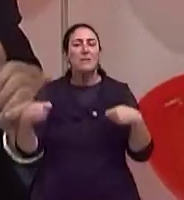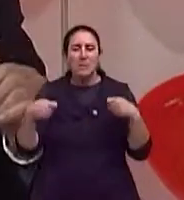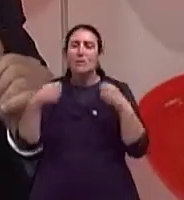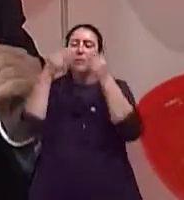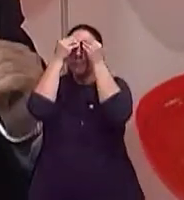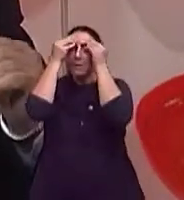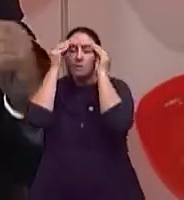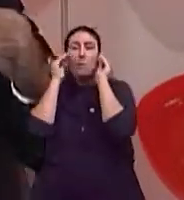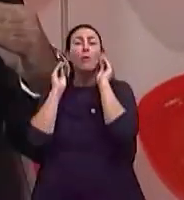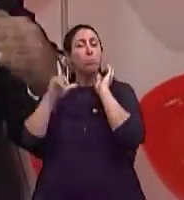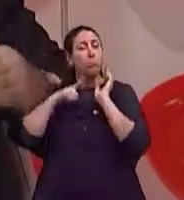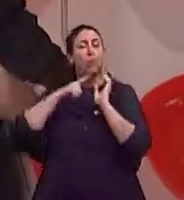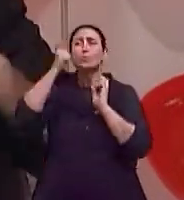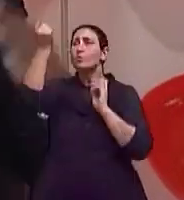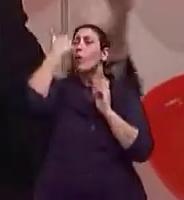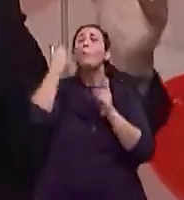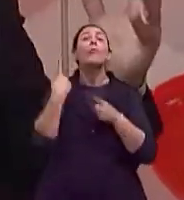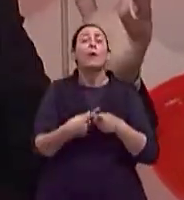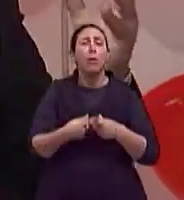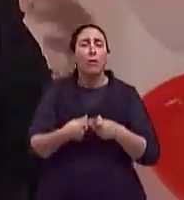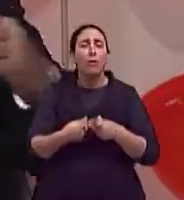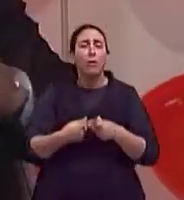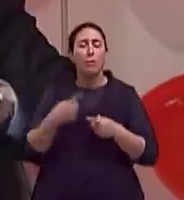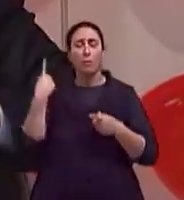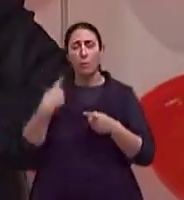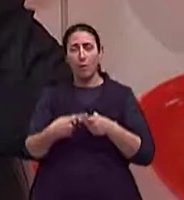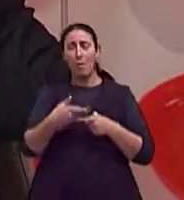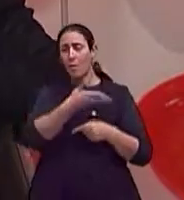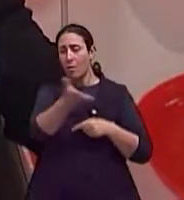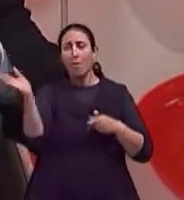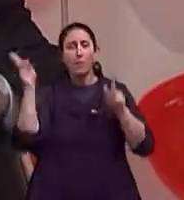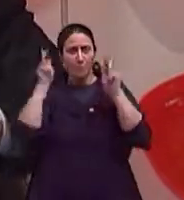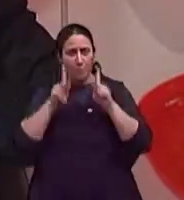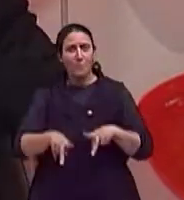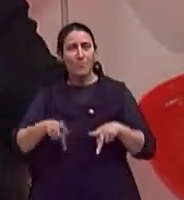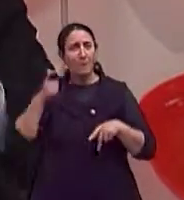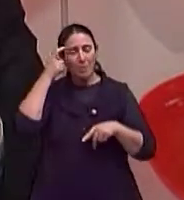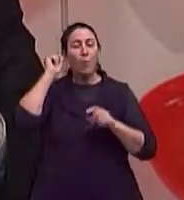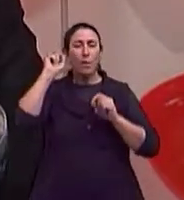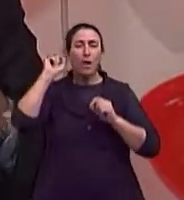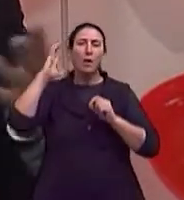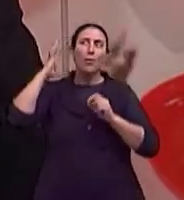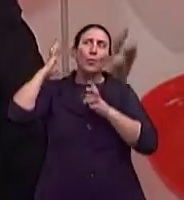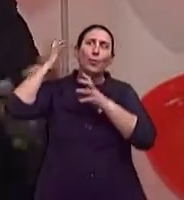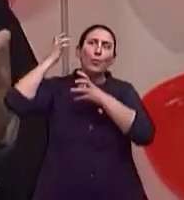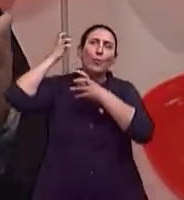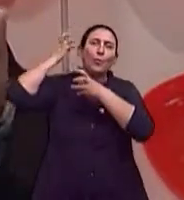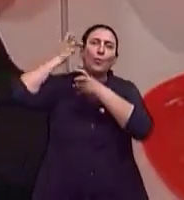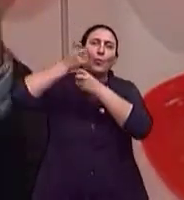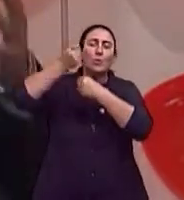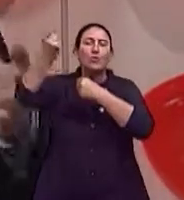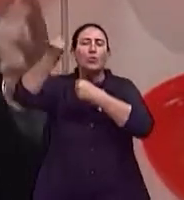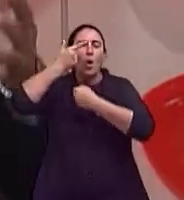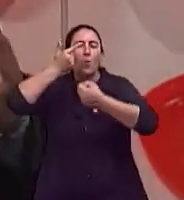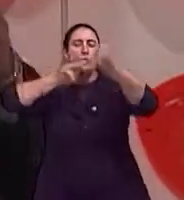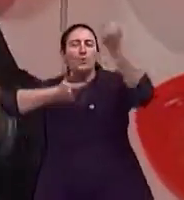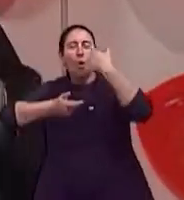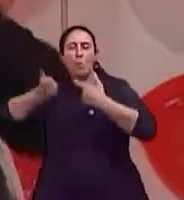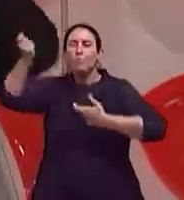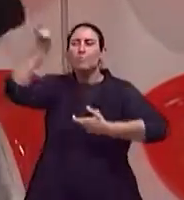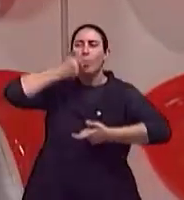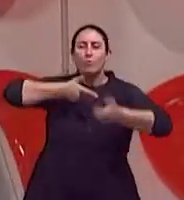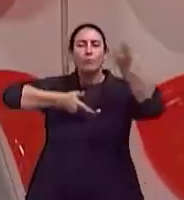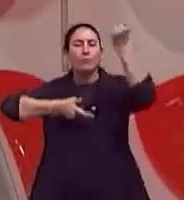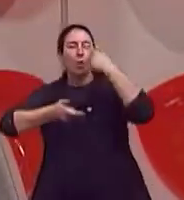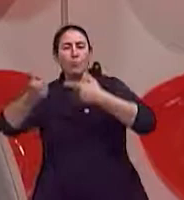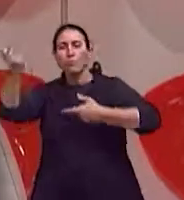base com filtro solar. Porque o problema é assim, ó, o efeito é somatório da radiação. Então, se tu dispõe a radiação